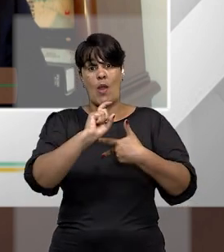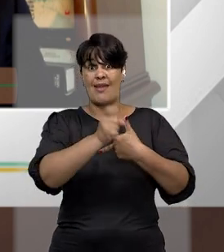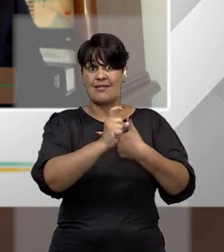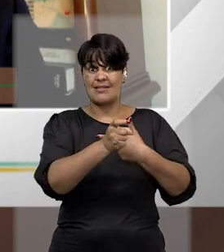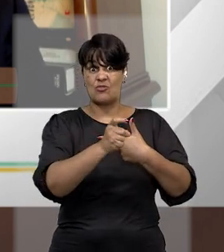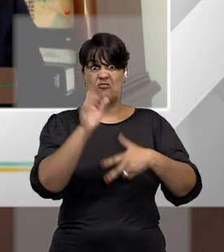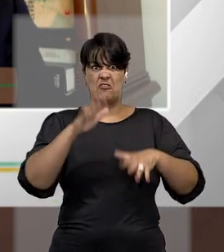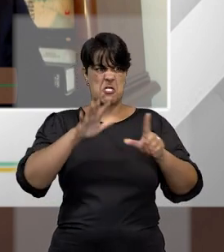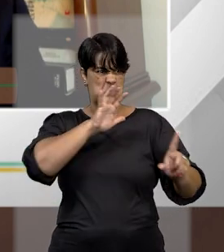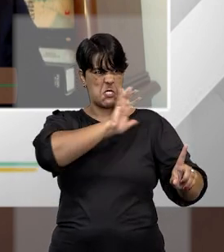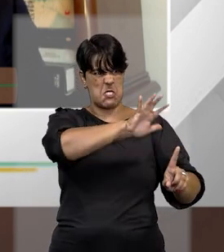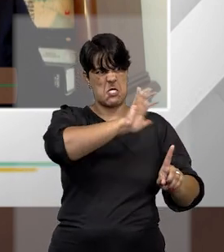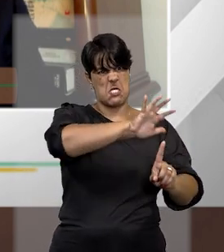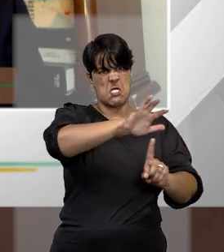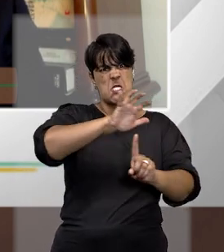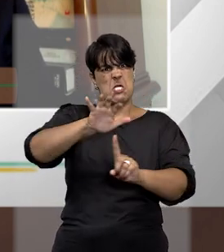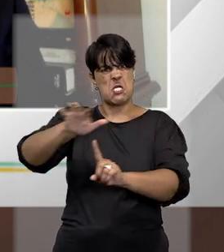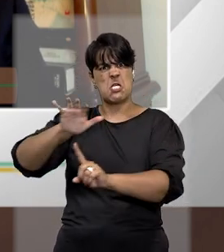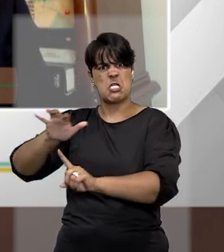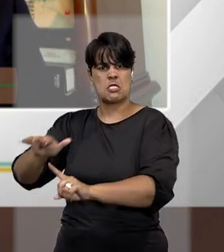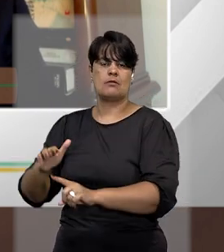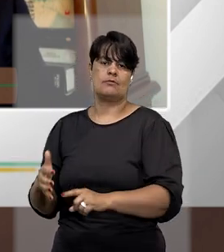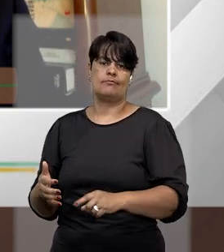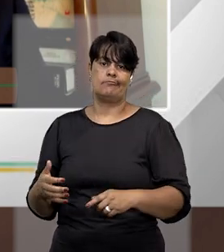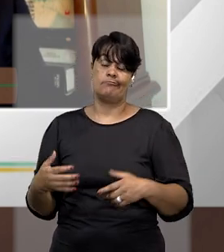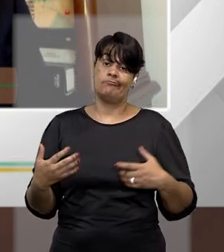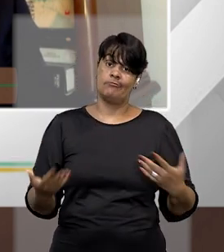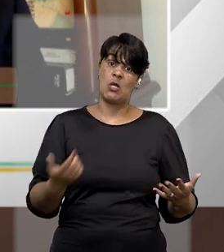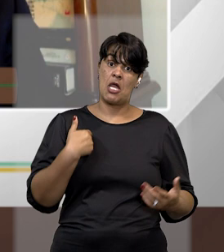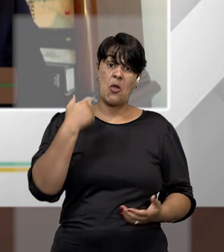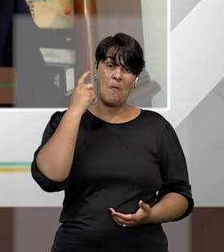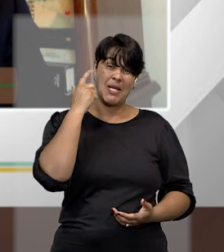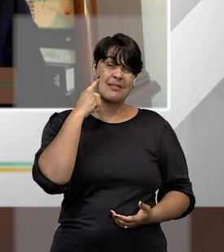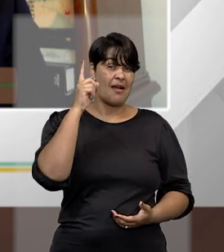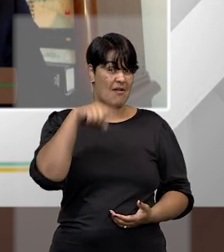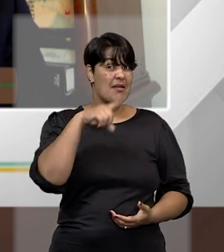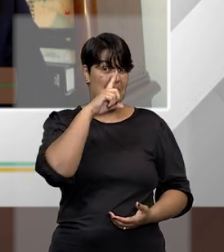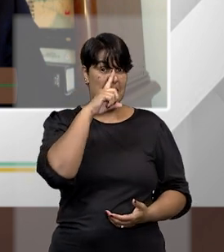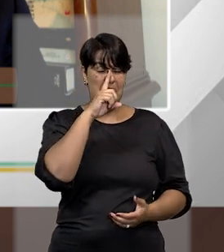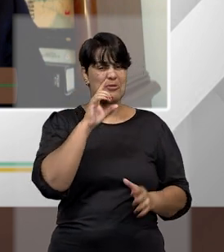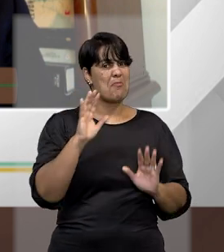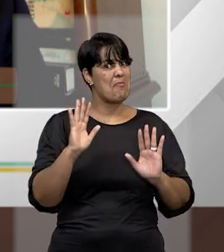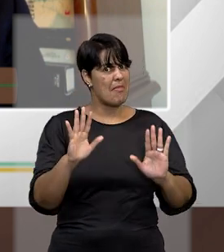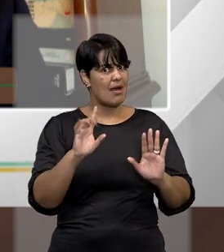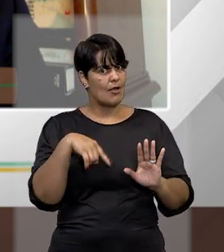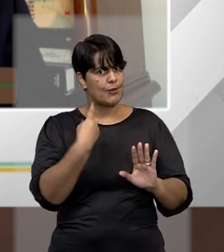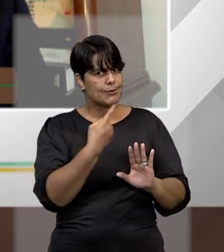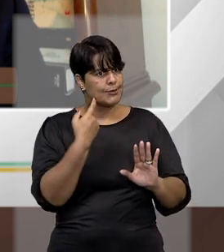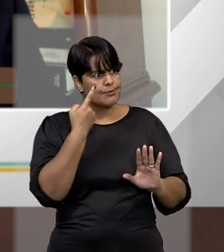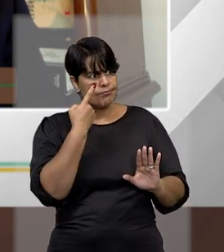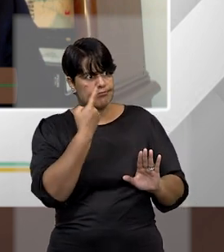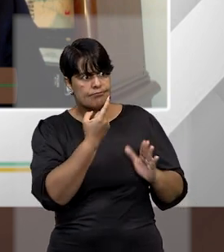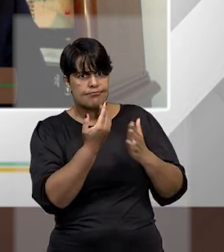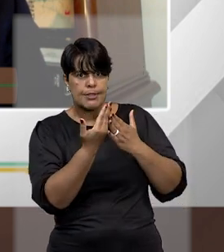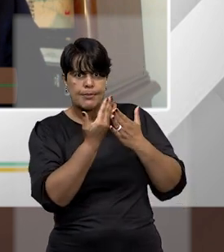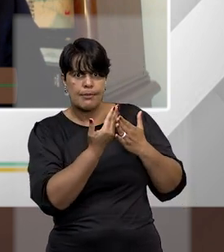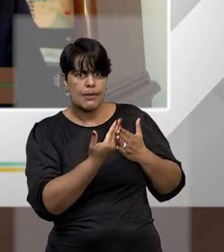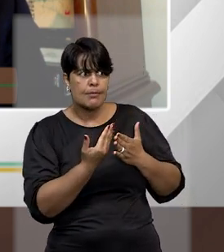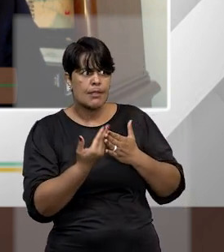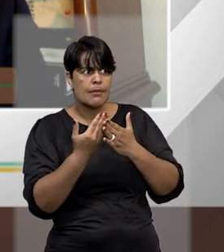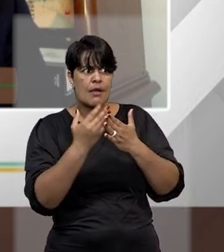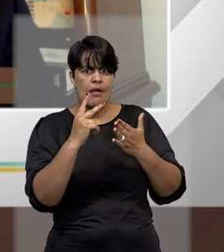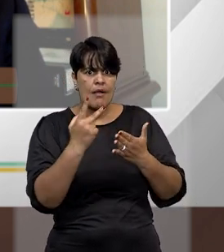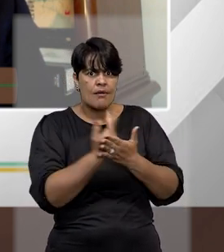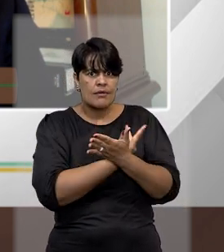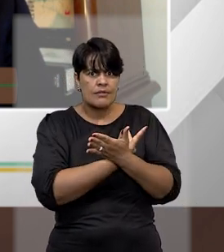eu achava que era o grande risco. Mas, pelo que nós vimos, aquele golpe de Estado tradicional ainda